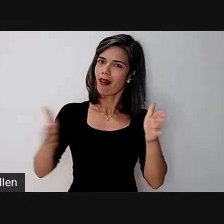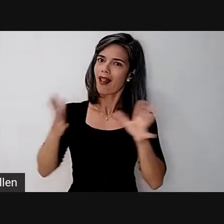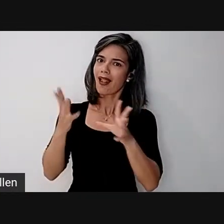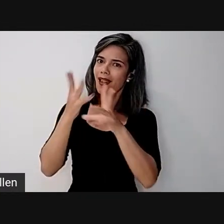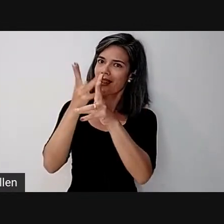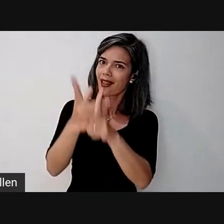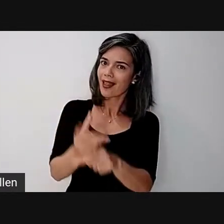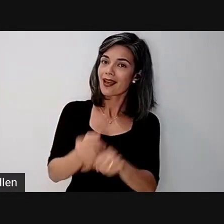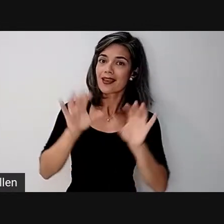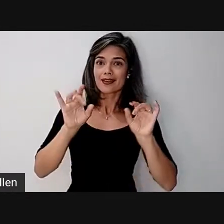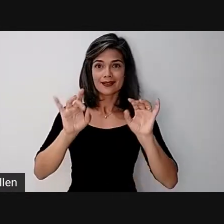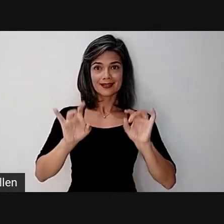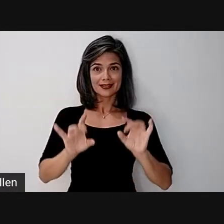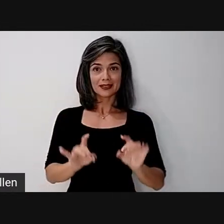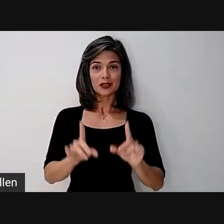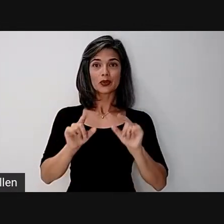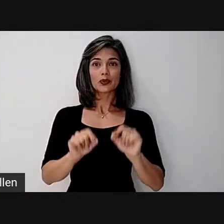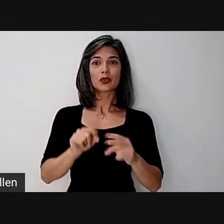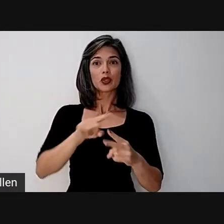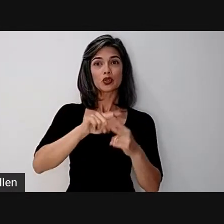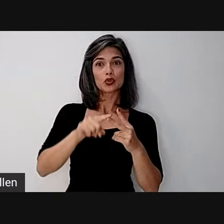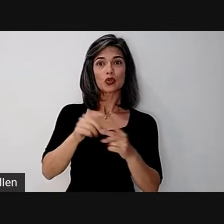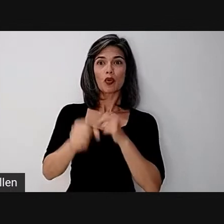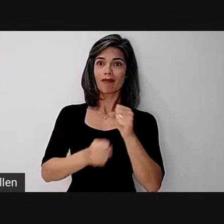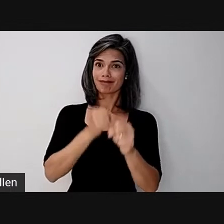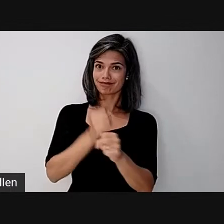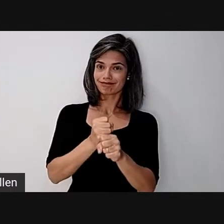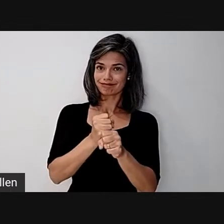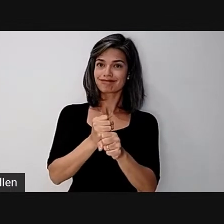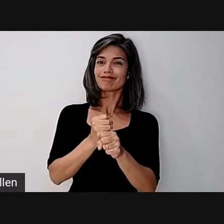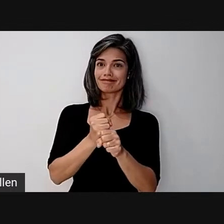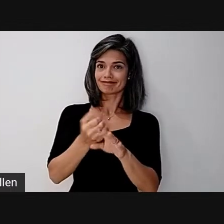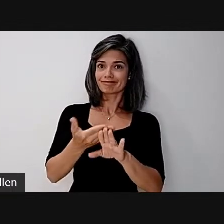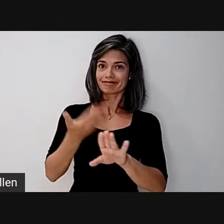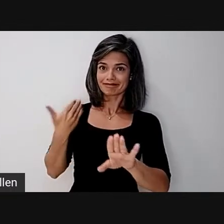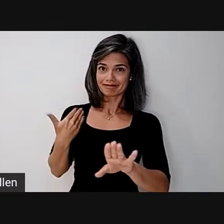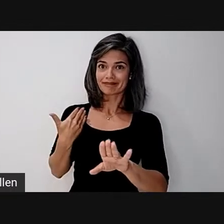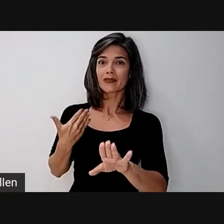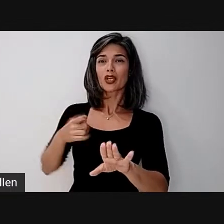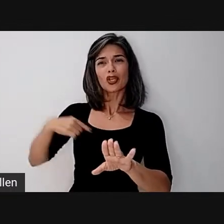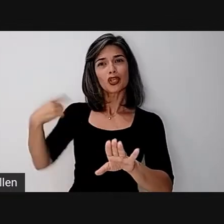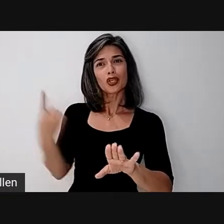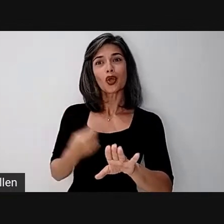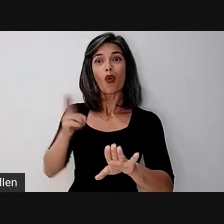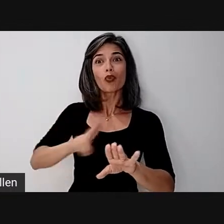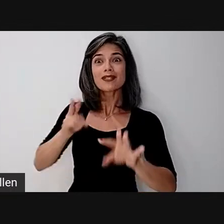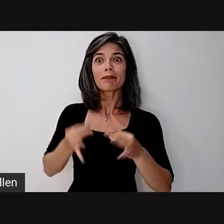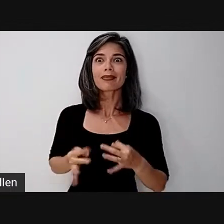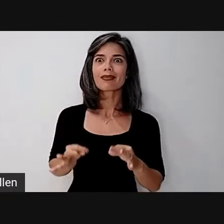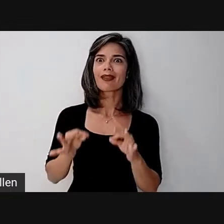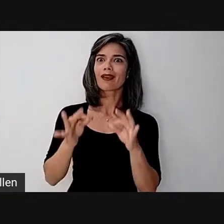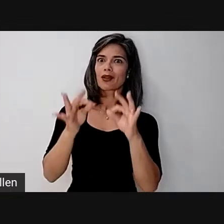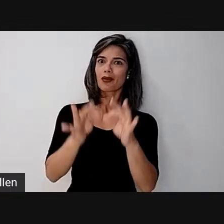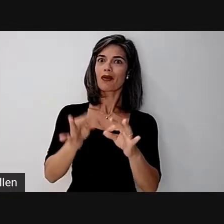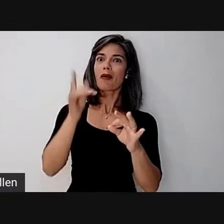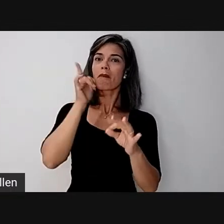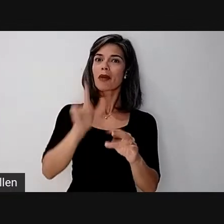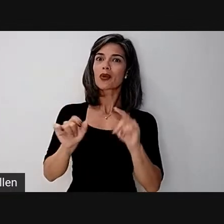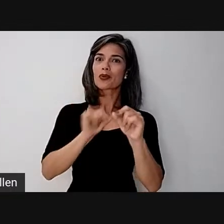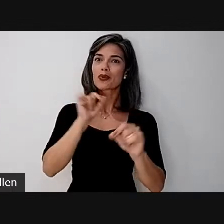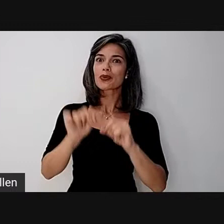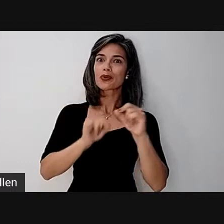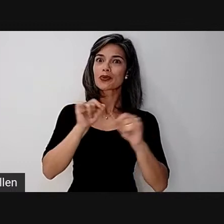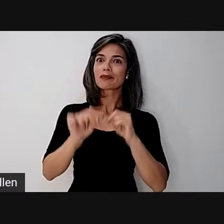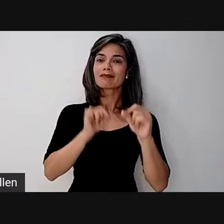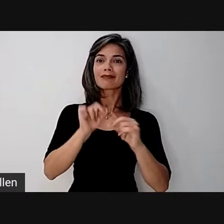nos dois últimos anos, período em que mais nos valemos das tecnologias para aproximar de centos,